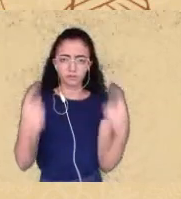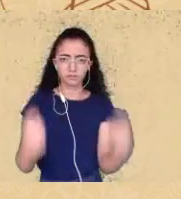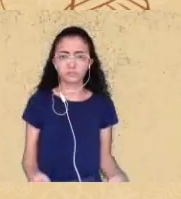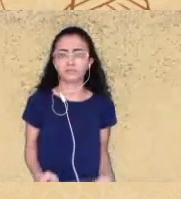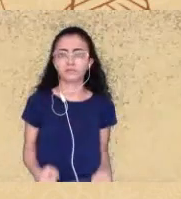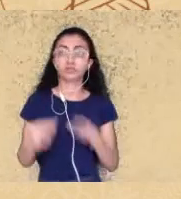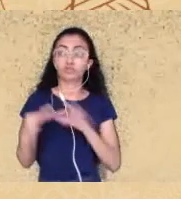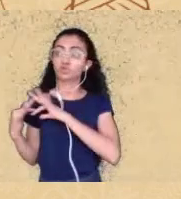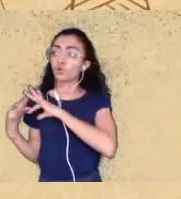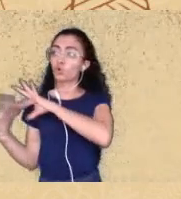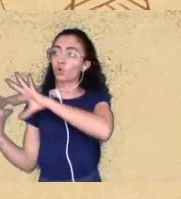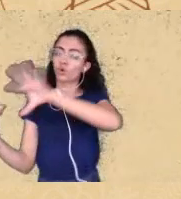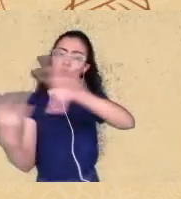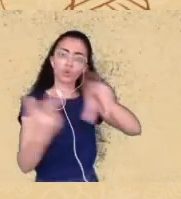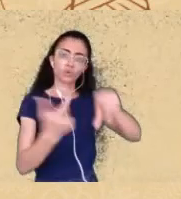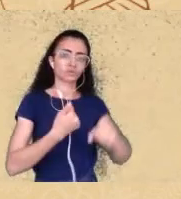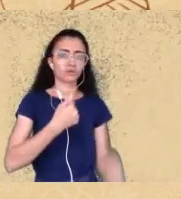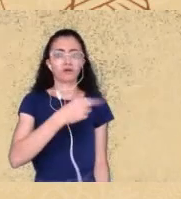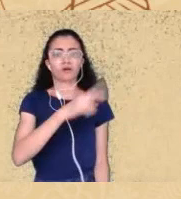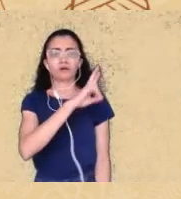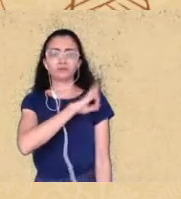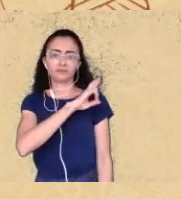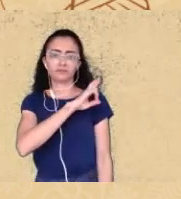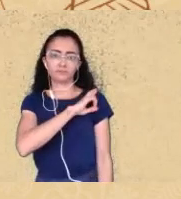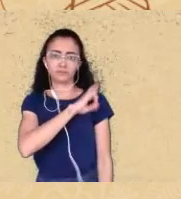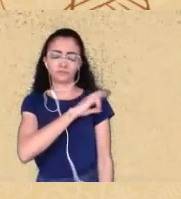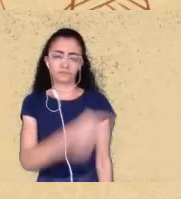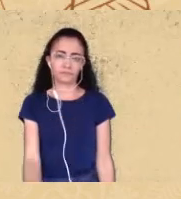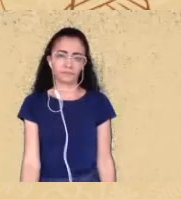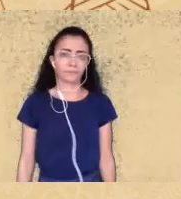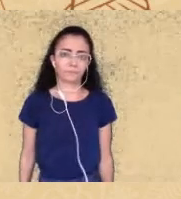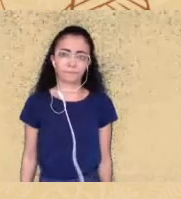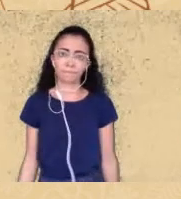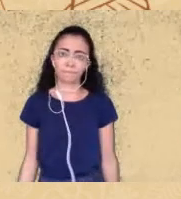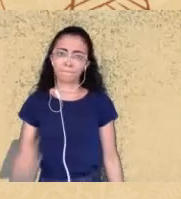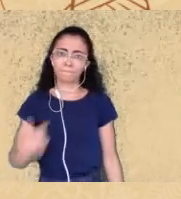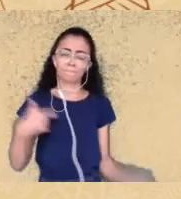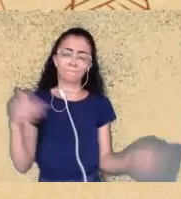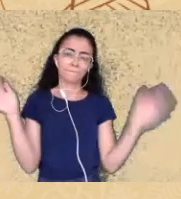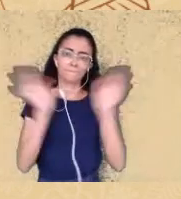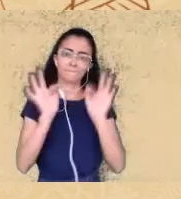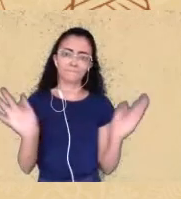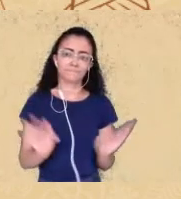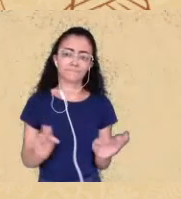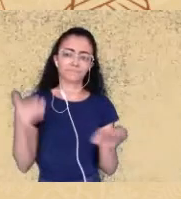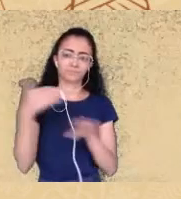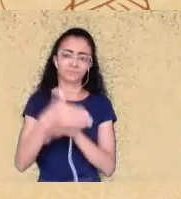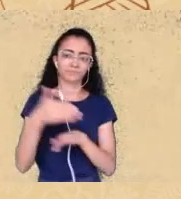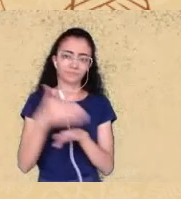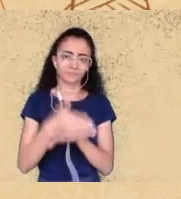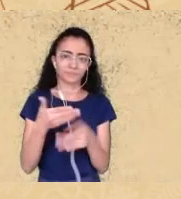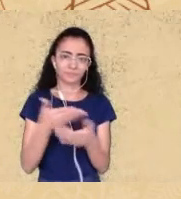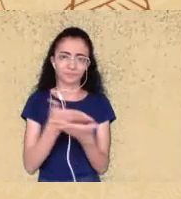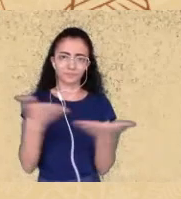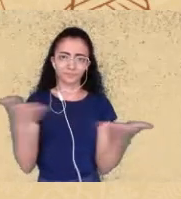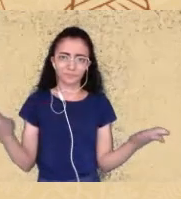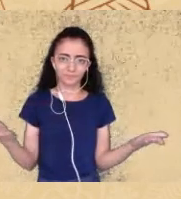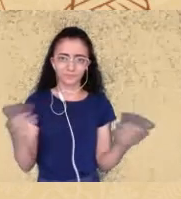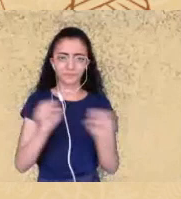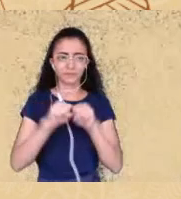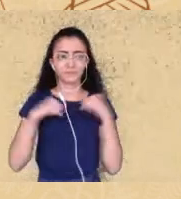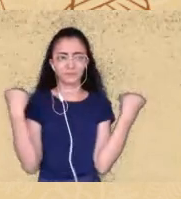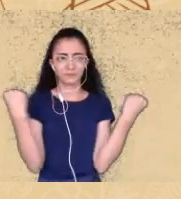nós de todas nós de todos nós então eu fico muito feliz pela participação de vocês nesse seminário muito feliz